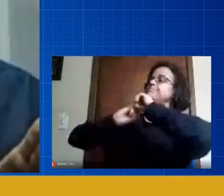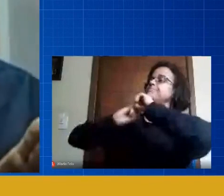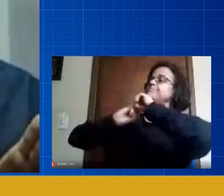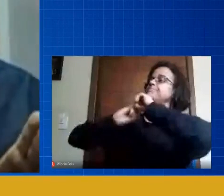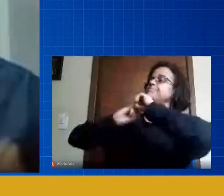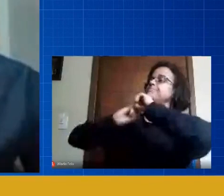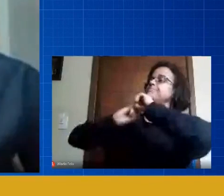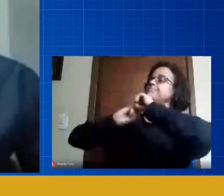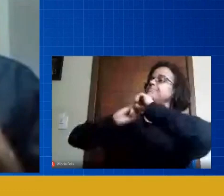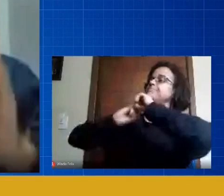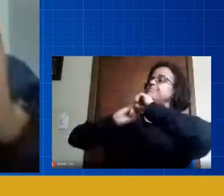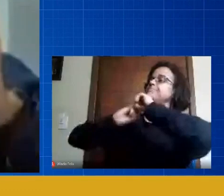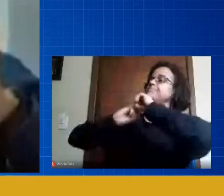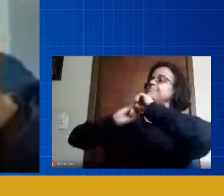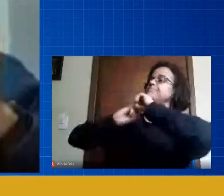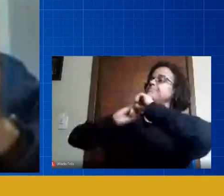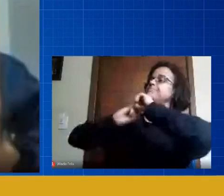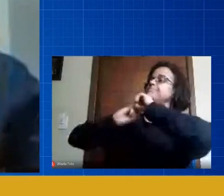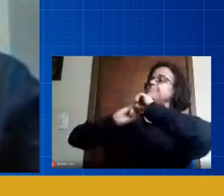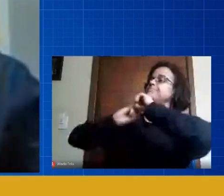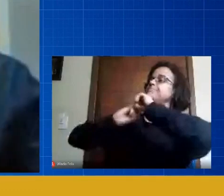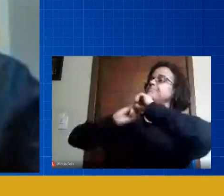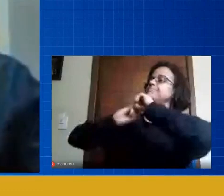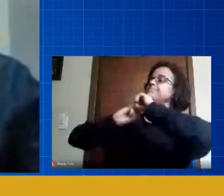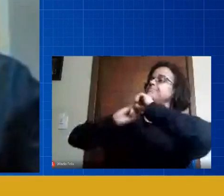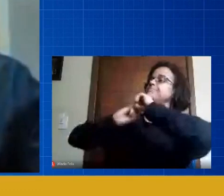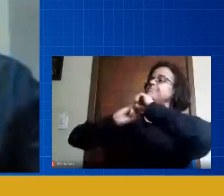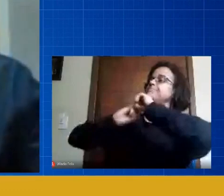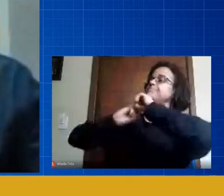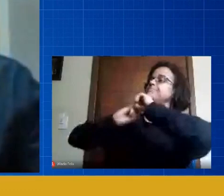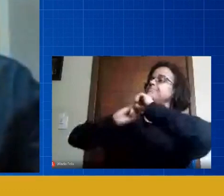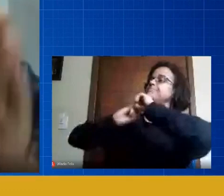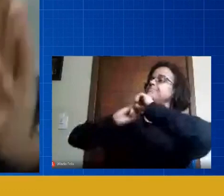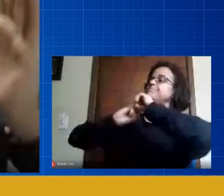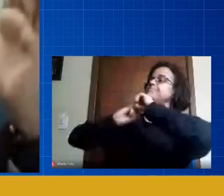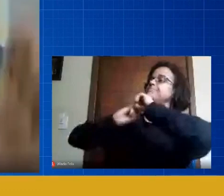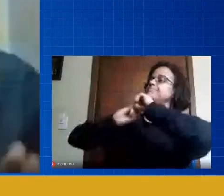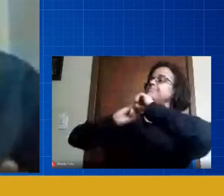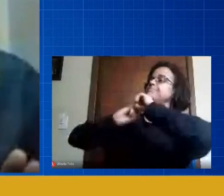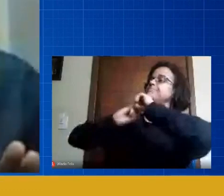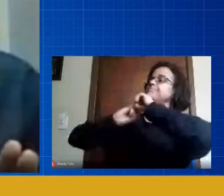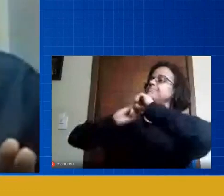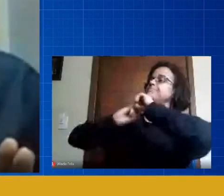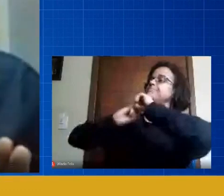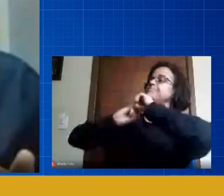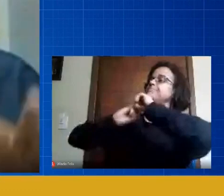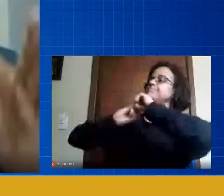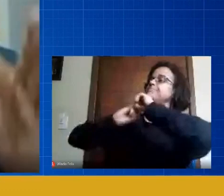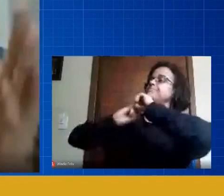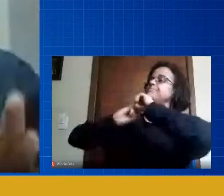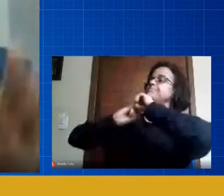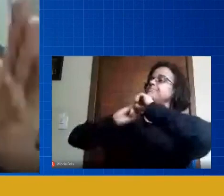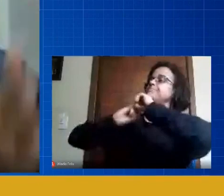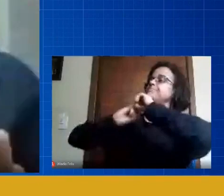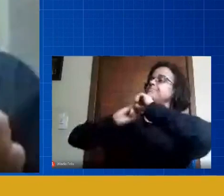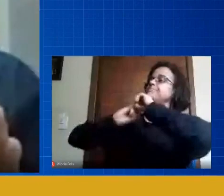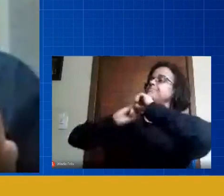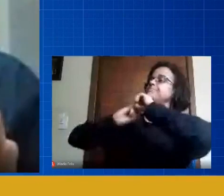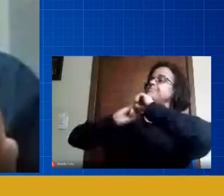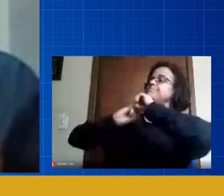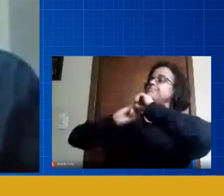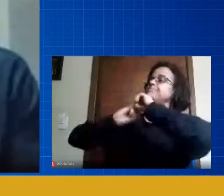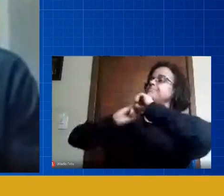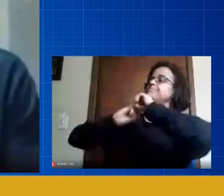em casa o que é que o pai tem compromisso e de quem é a missão de